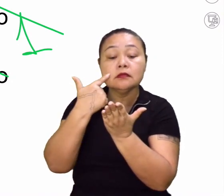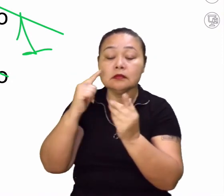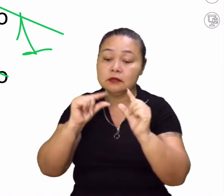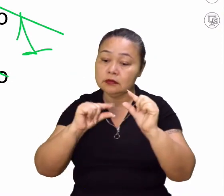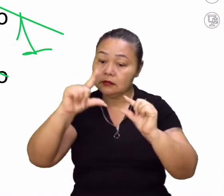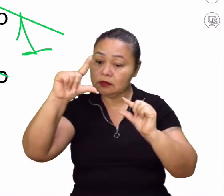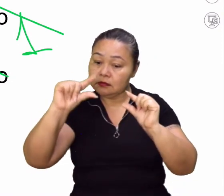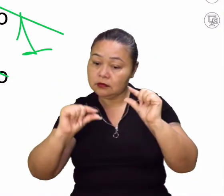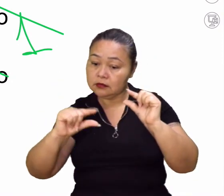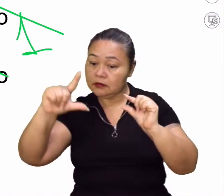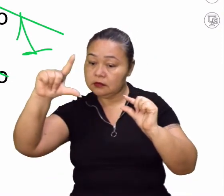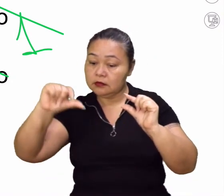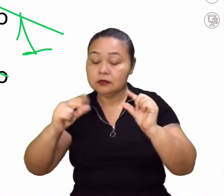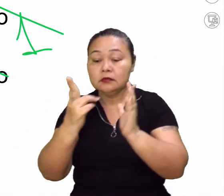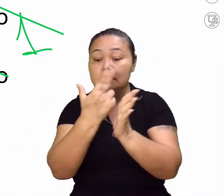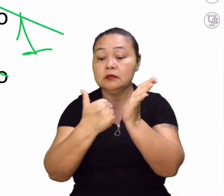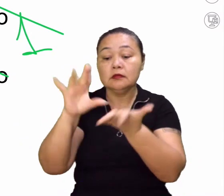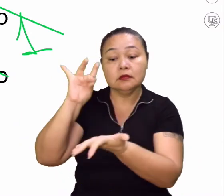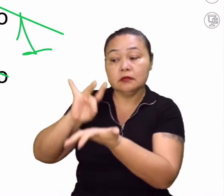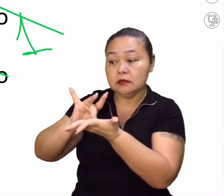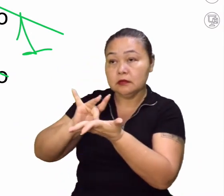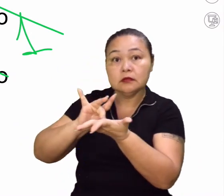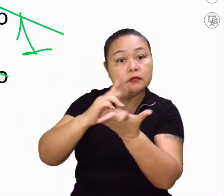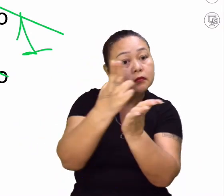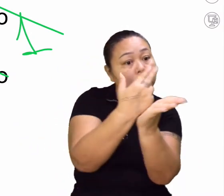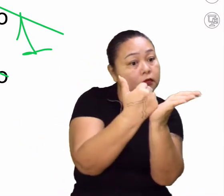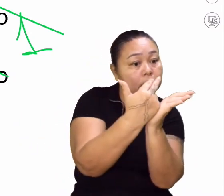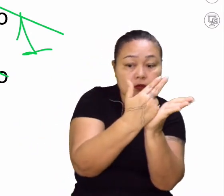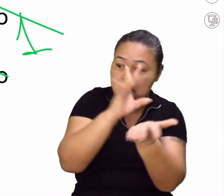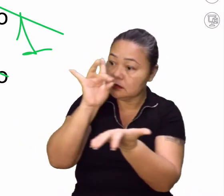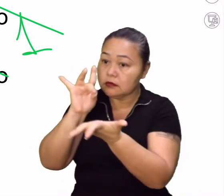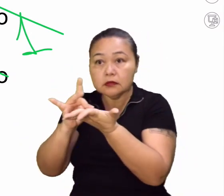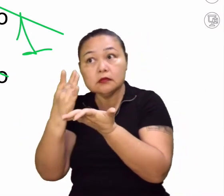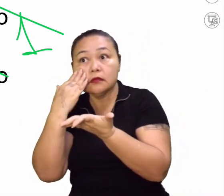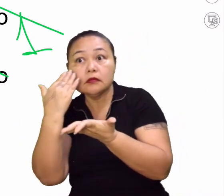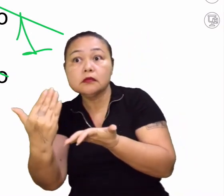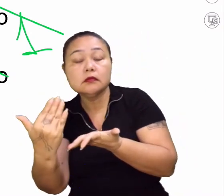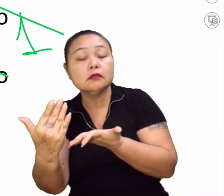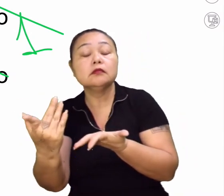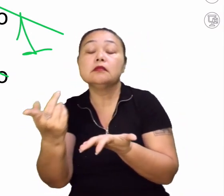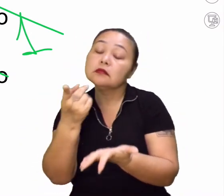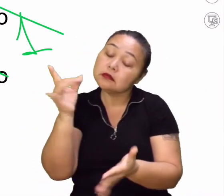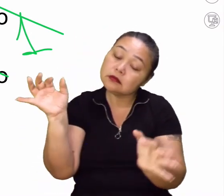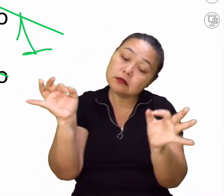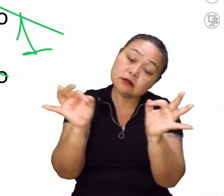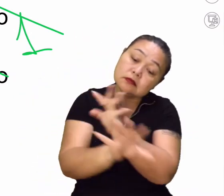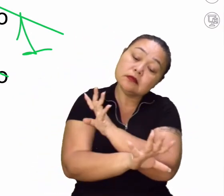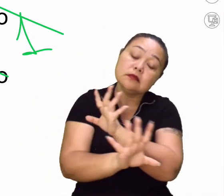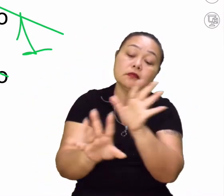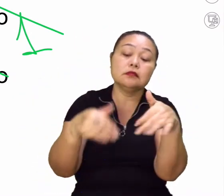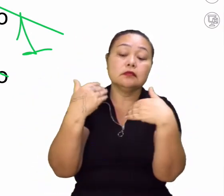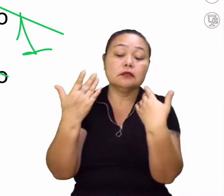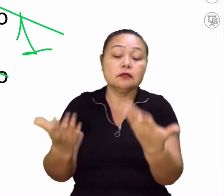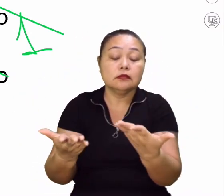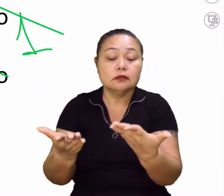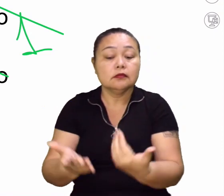a proporção entre o desenho e o real. Pronto. Fechou.